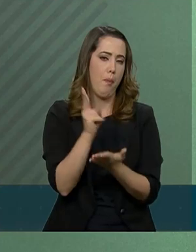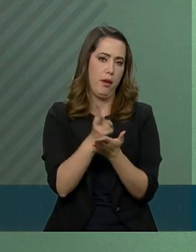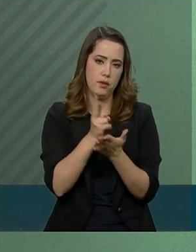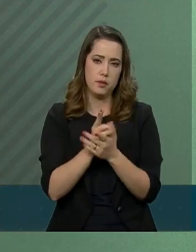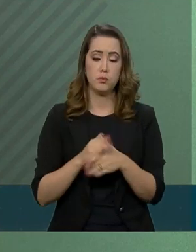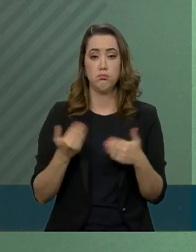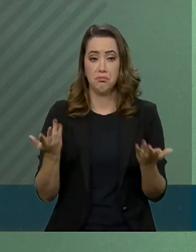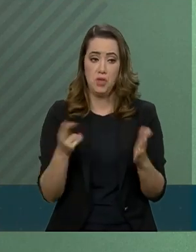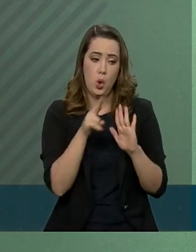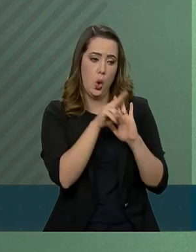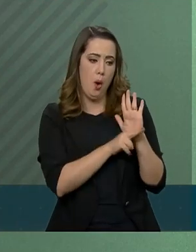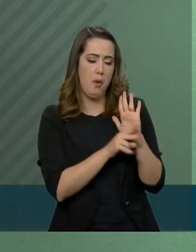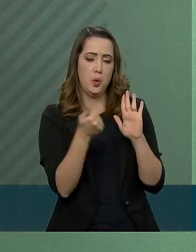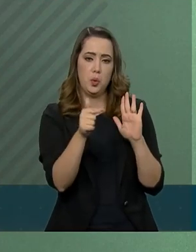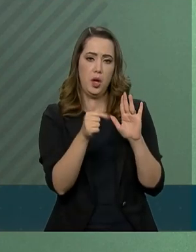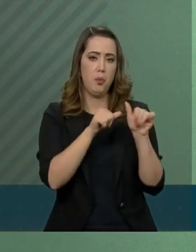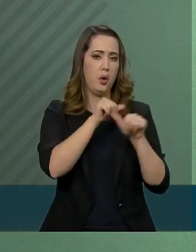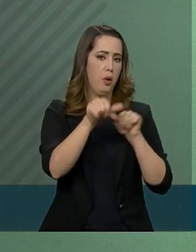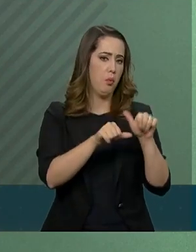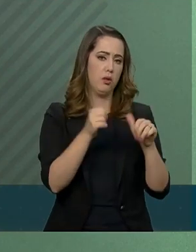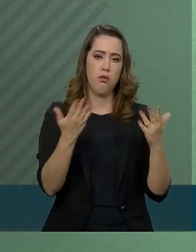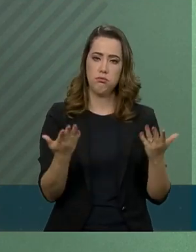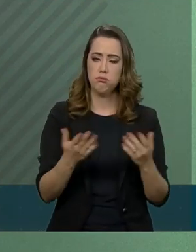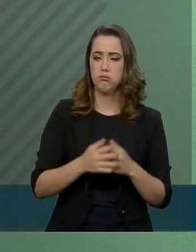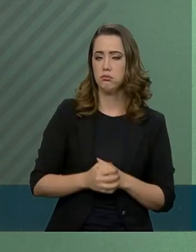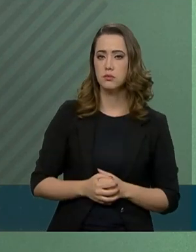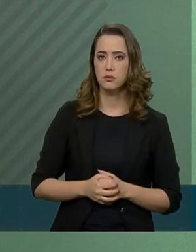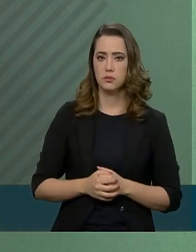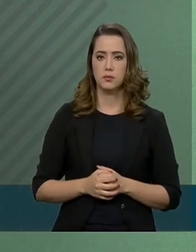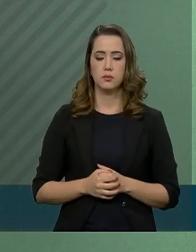regular, não há por que alterar o procedimento.